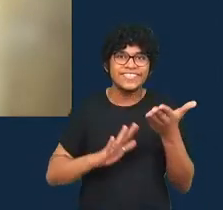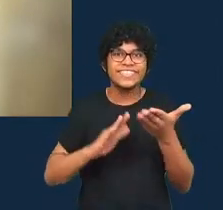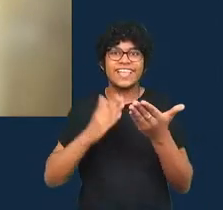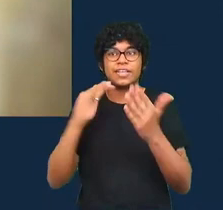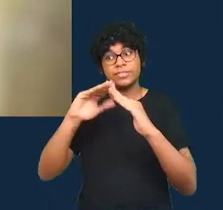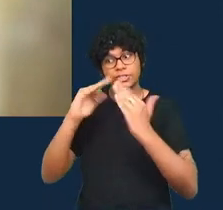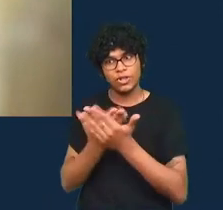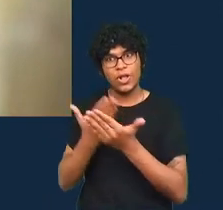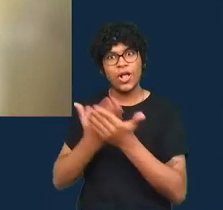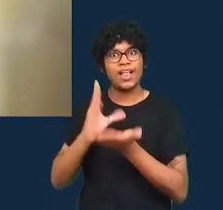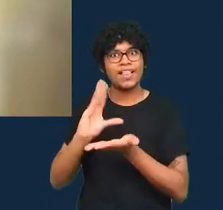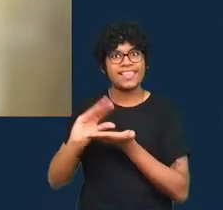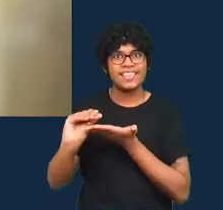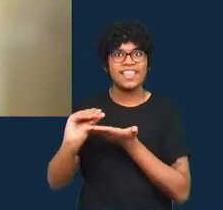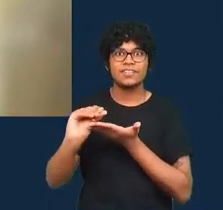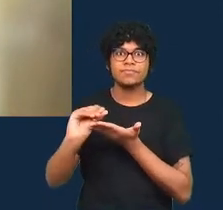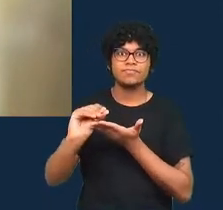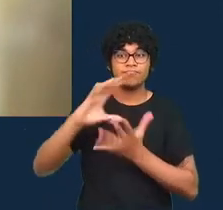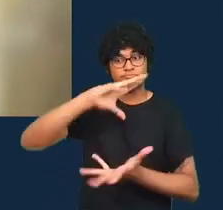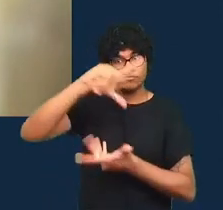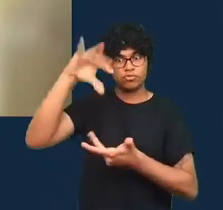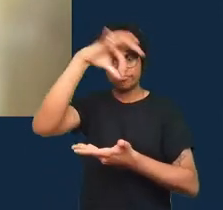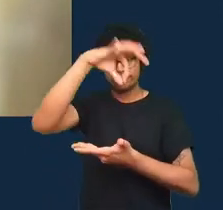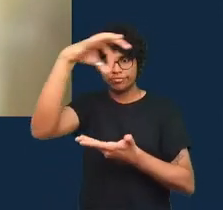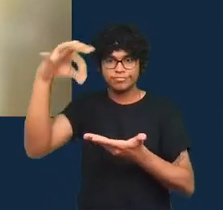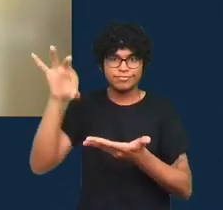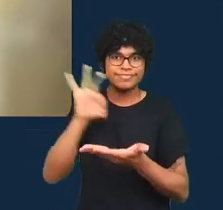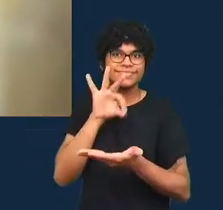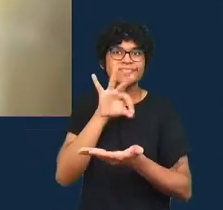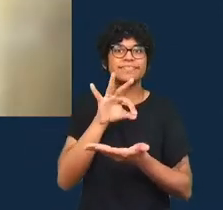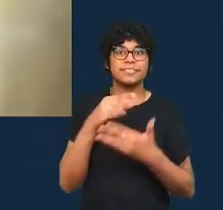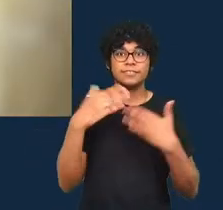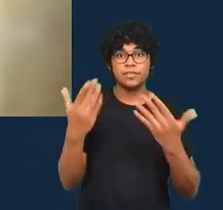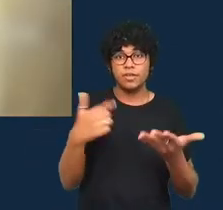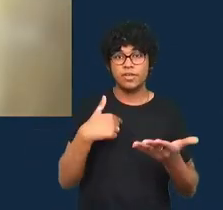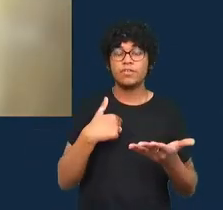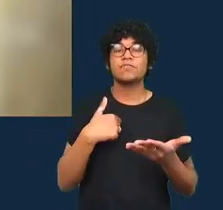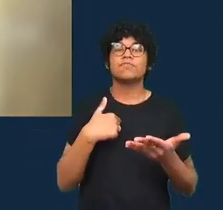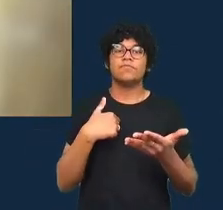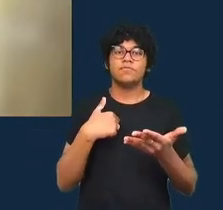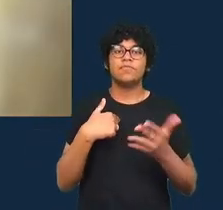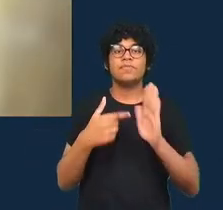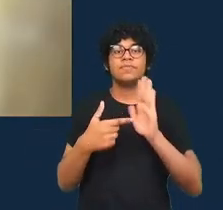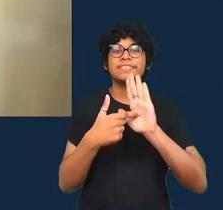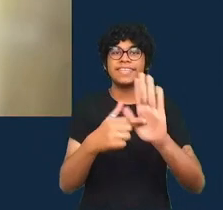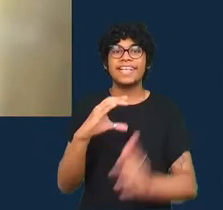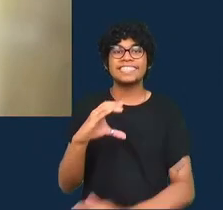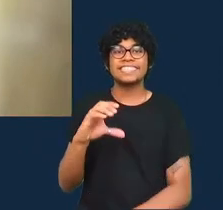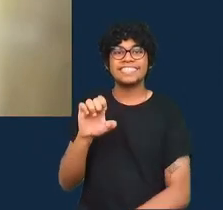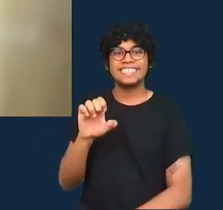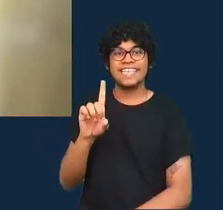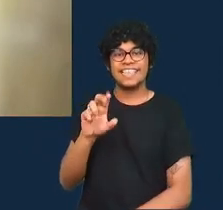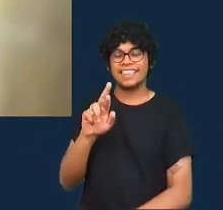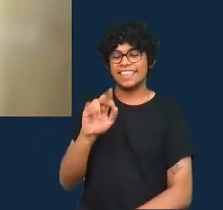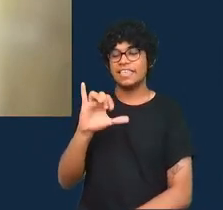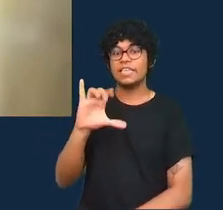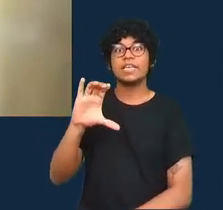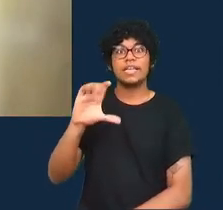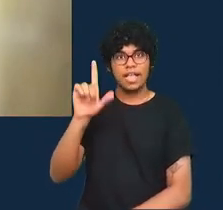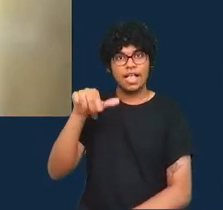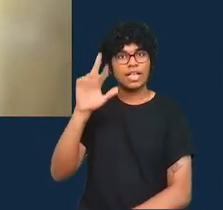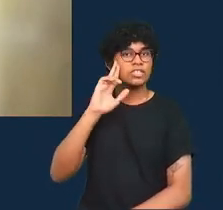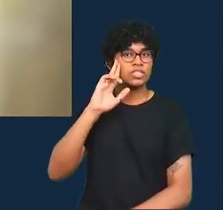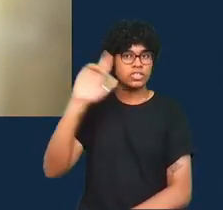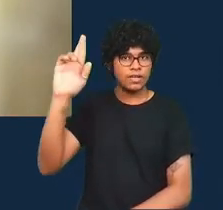mundo. Eu vou, então, apresentar os nossos convidados. Cédric Lampion é o chefe de dados e inovação na Open Knowledge